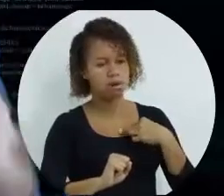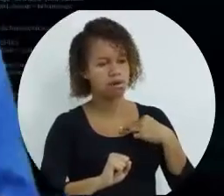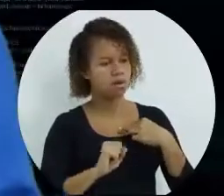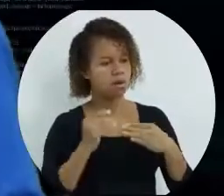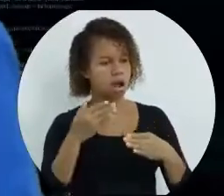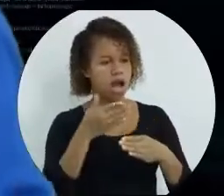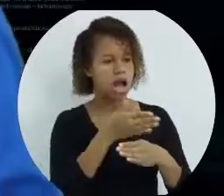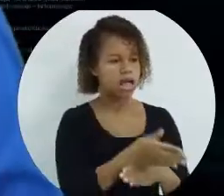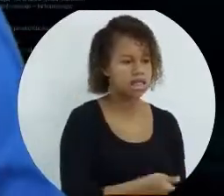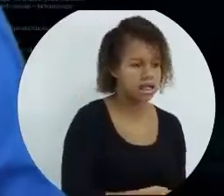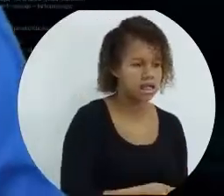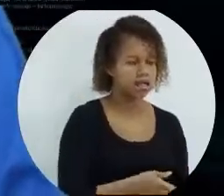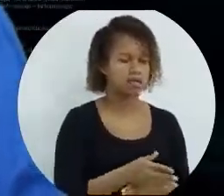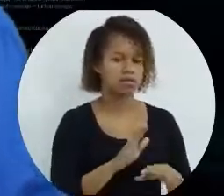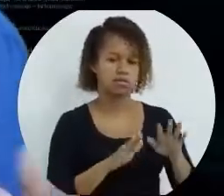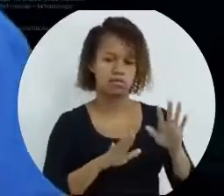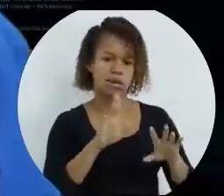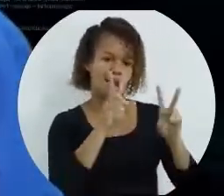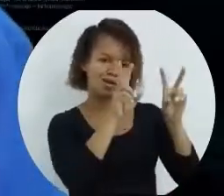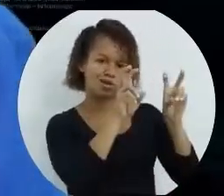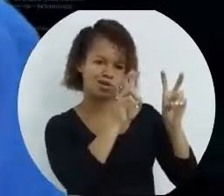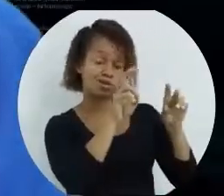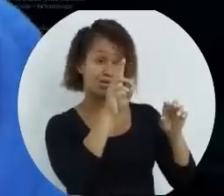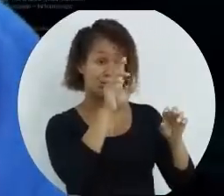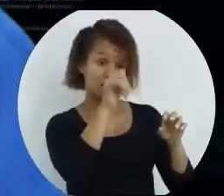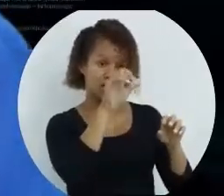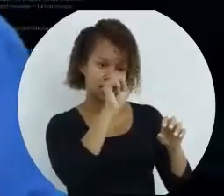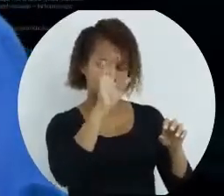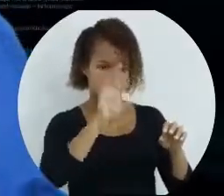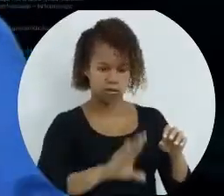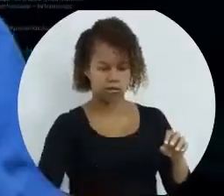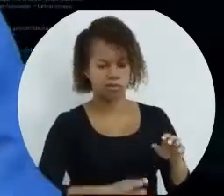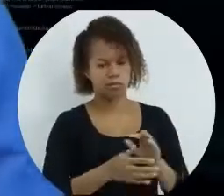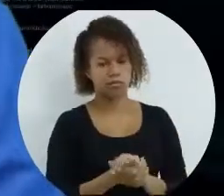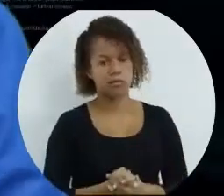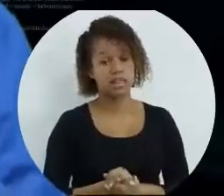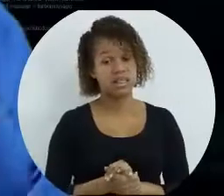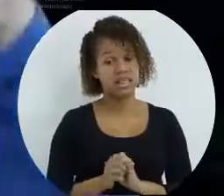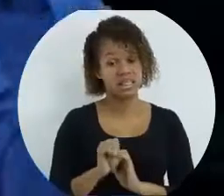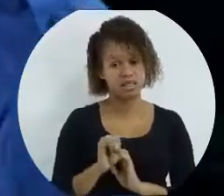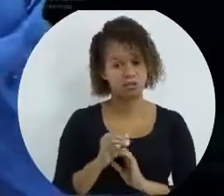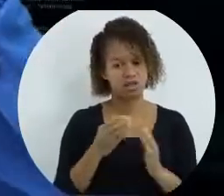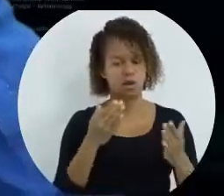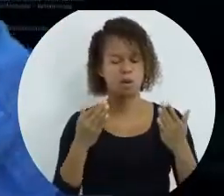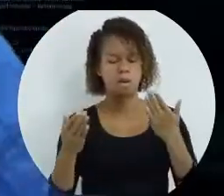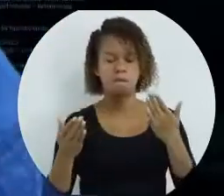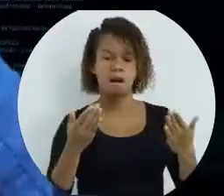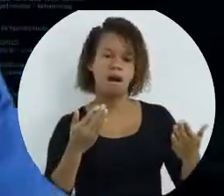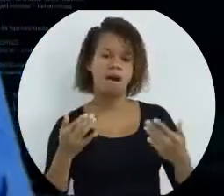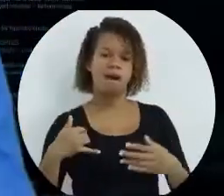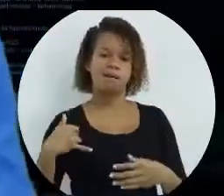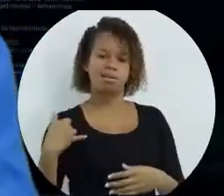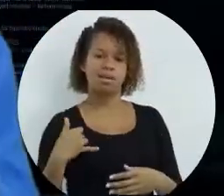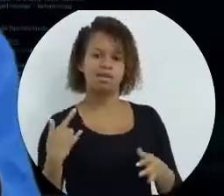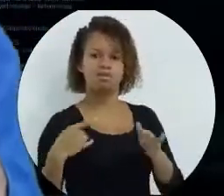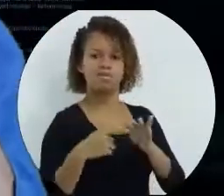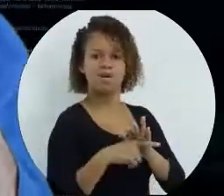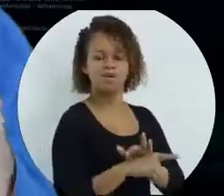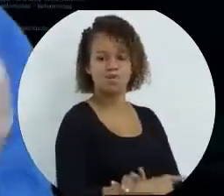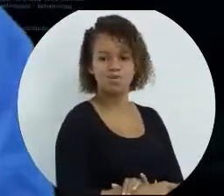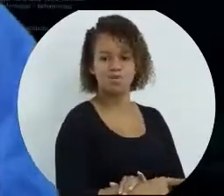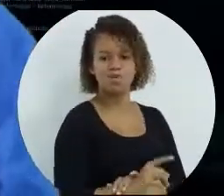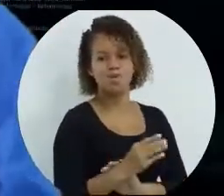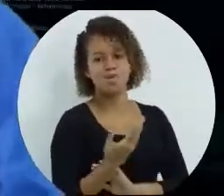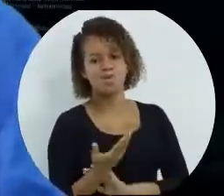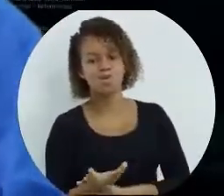acesso a um determinado conteúdo, se ele for menor de 18 anos. Então, você precisa comparar a idade, que você perguntou a ele,